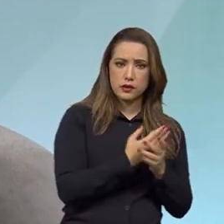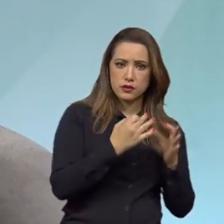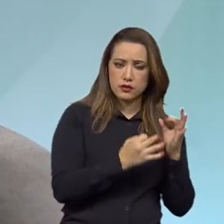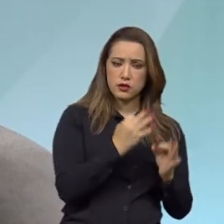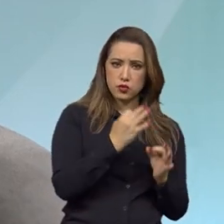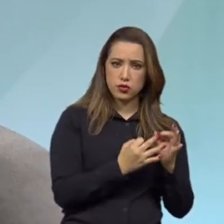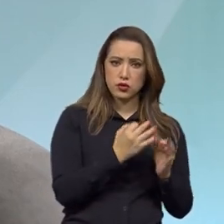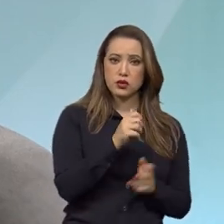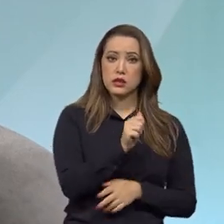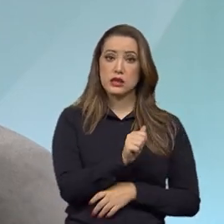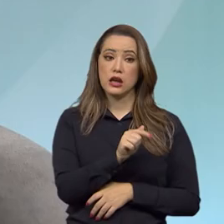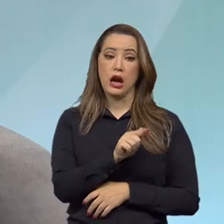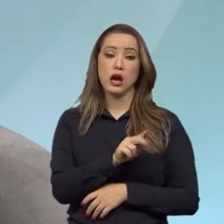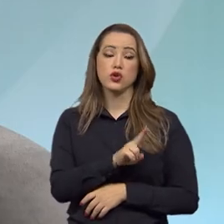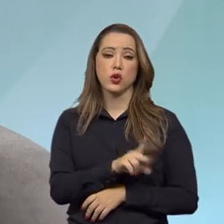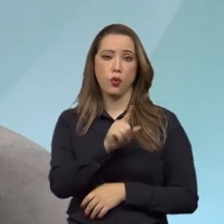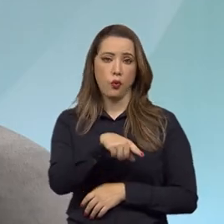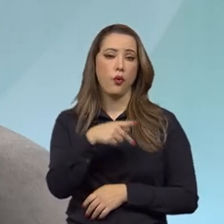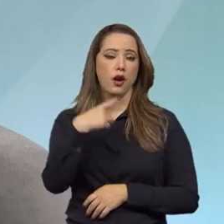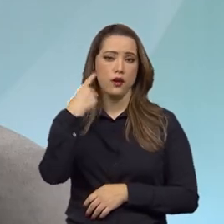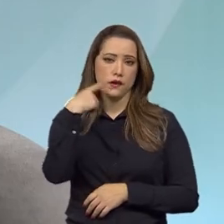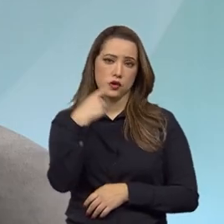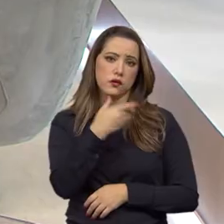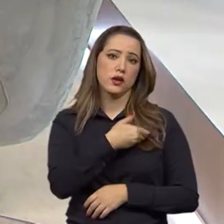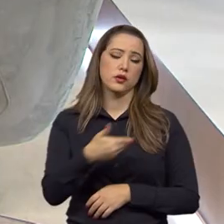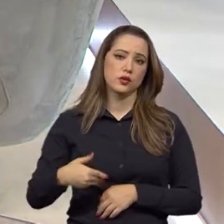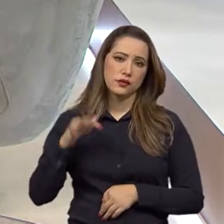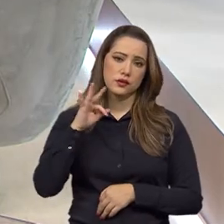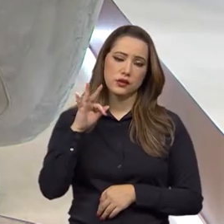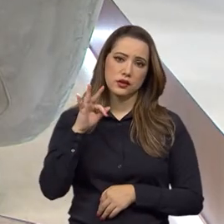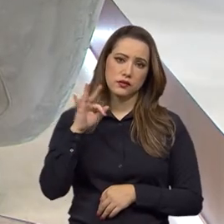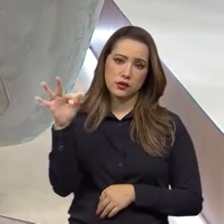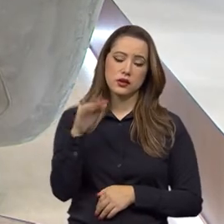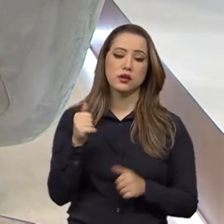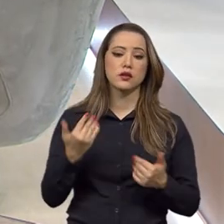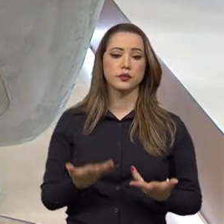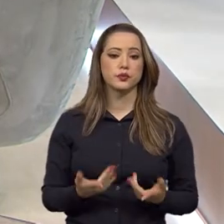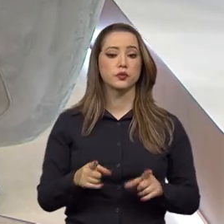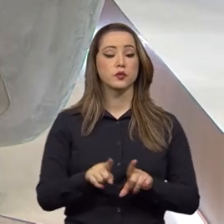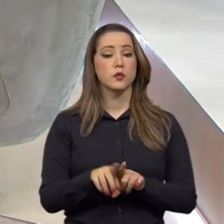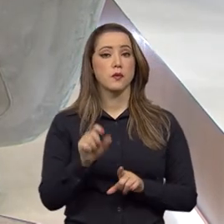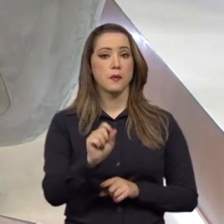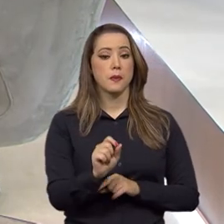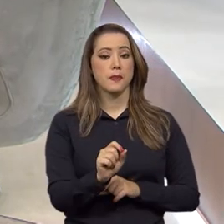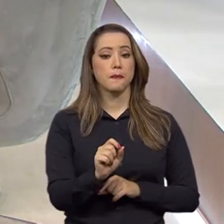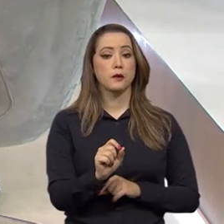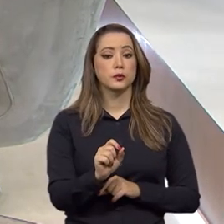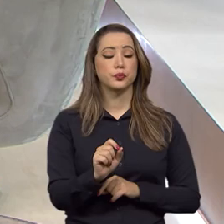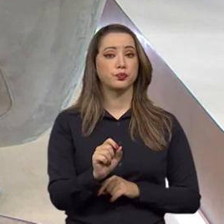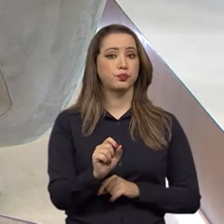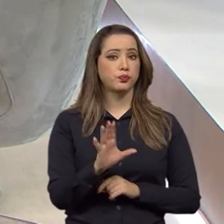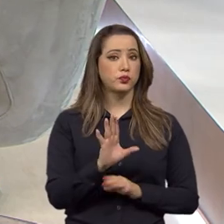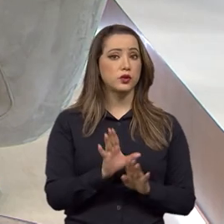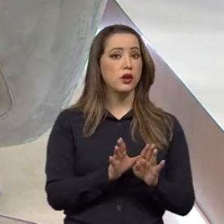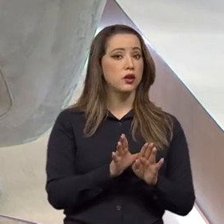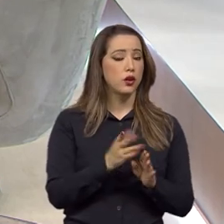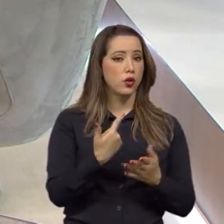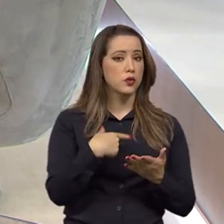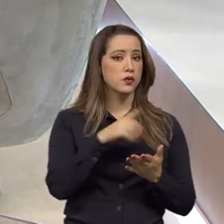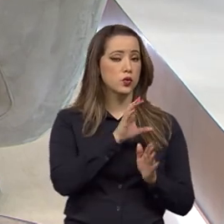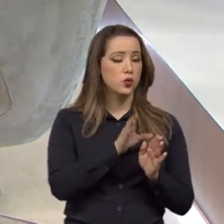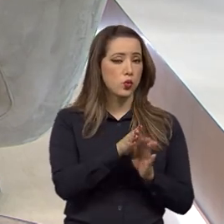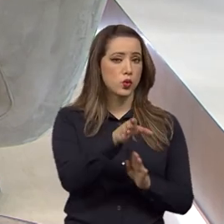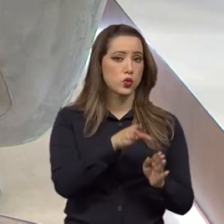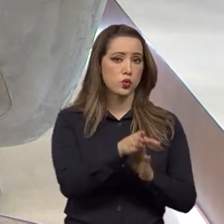eu posso dizer, de maneira mais simples, que é, sim, o escritório de advocacia da União, né? O escritório de advocacia dos três poderes ali,